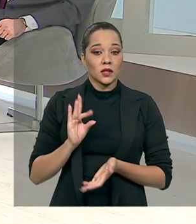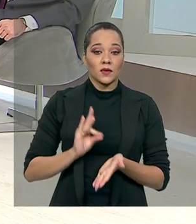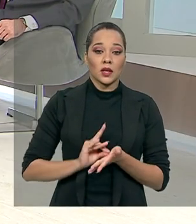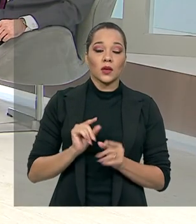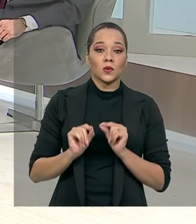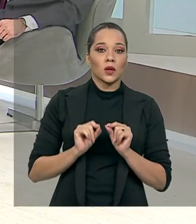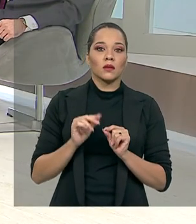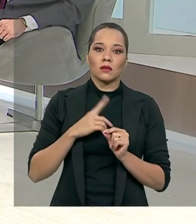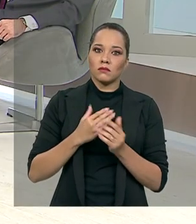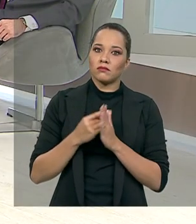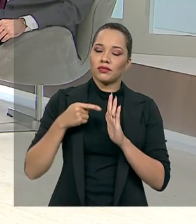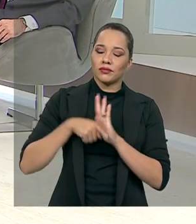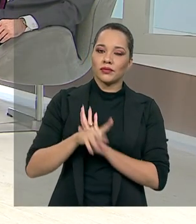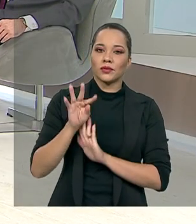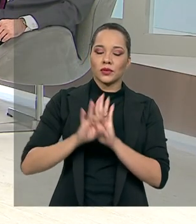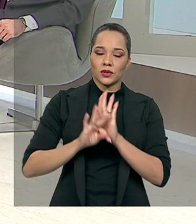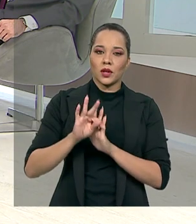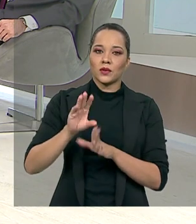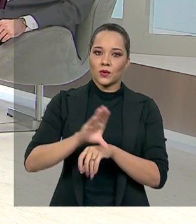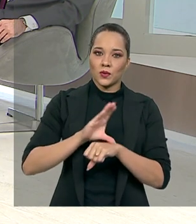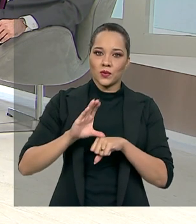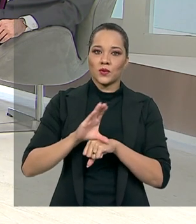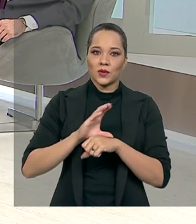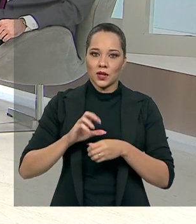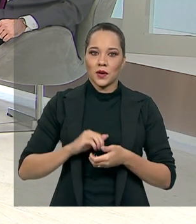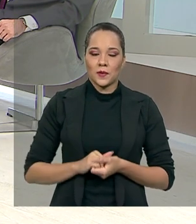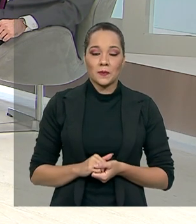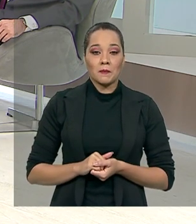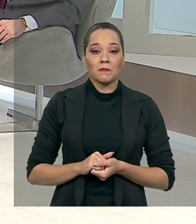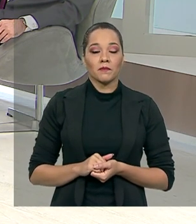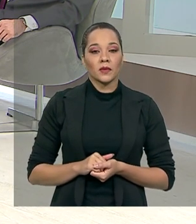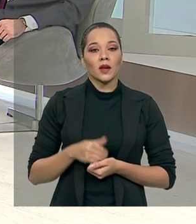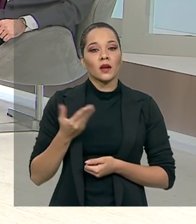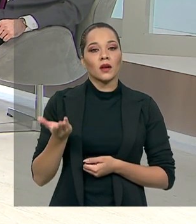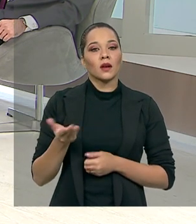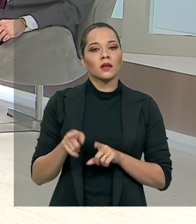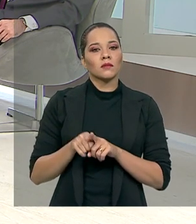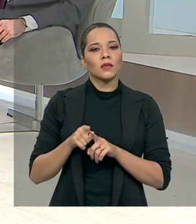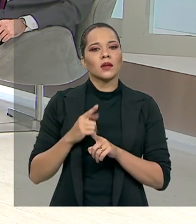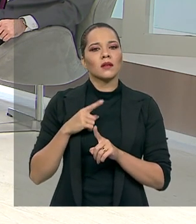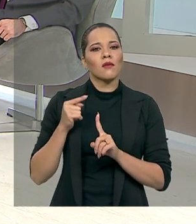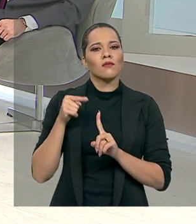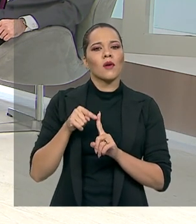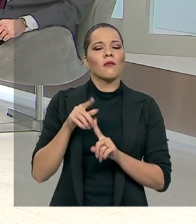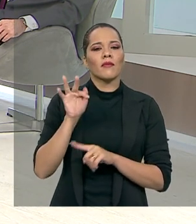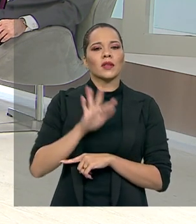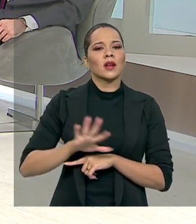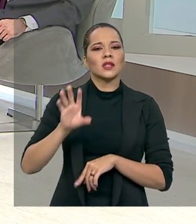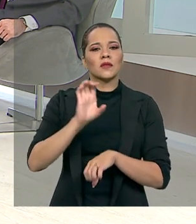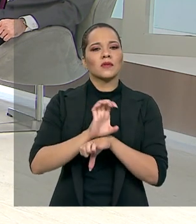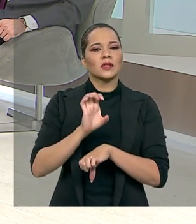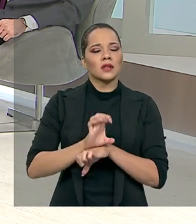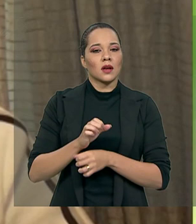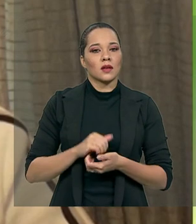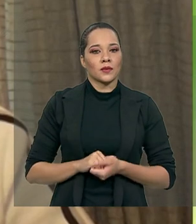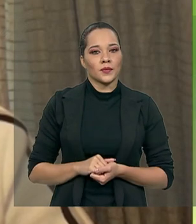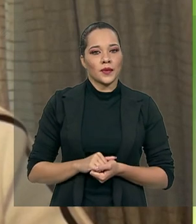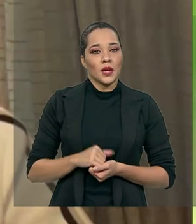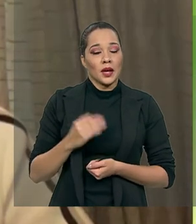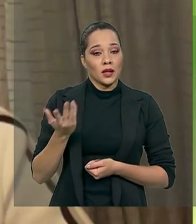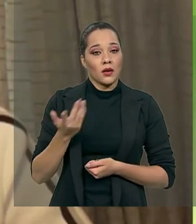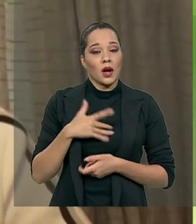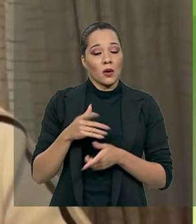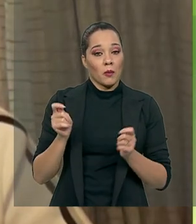mexem profundamente no texto constitucional e alcançam a forma federativa de Estado, ou seja, as